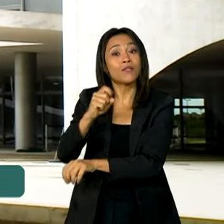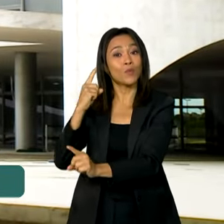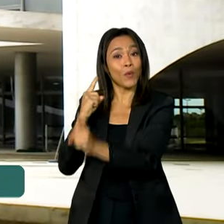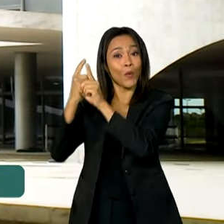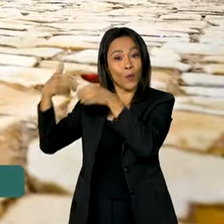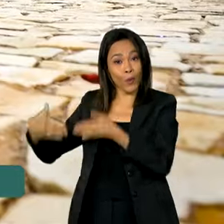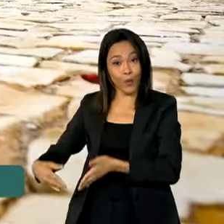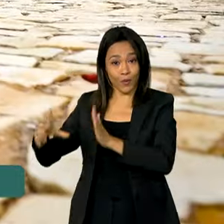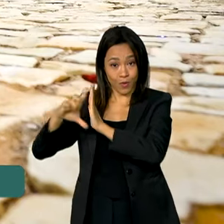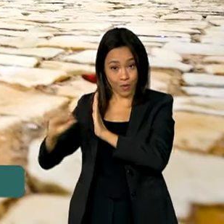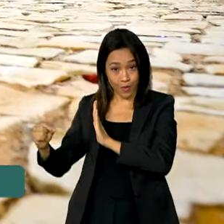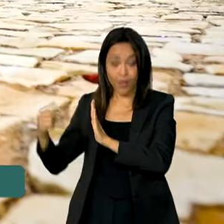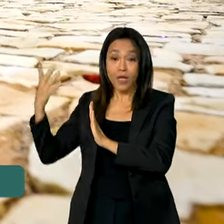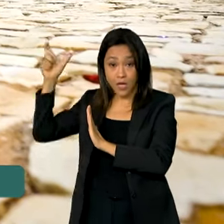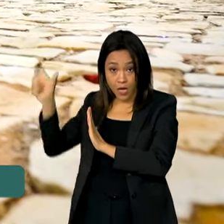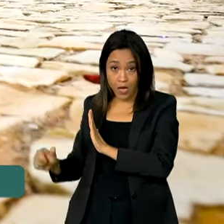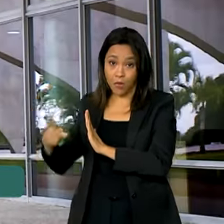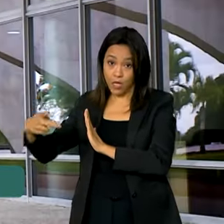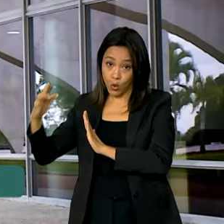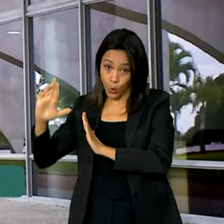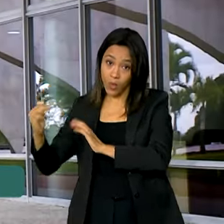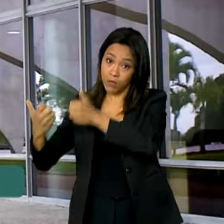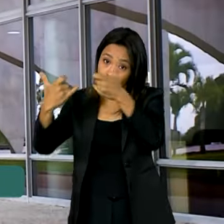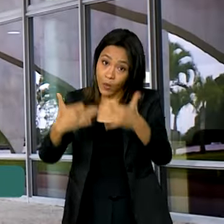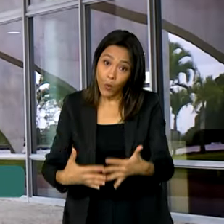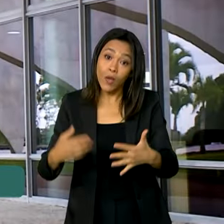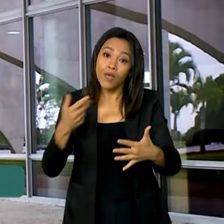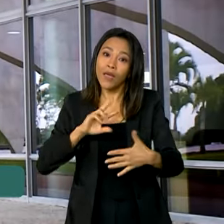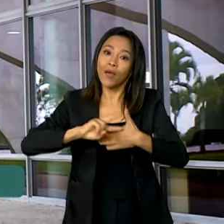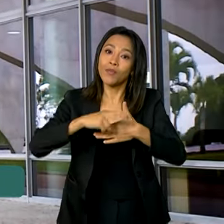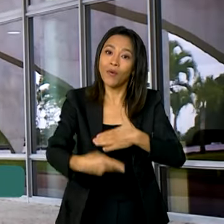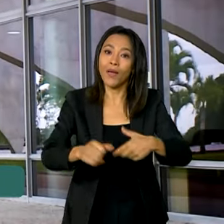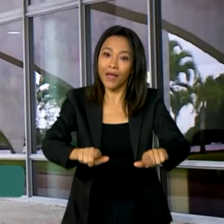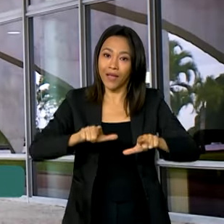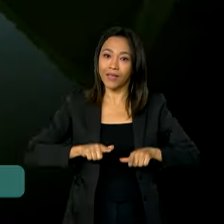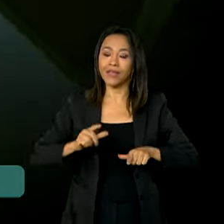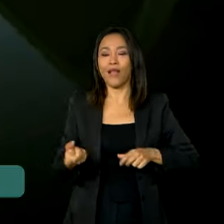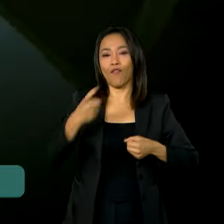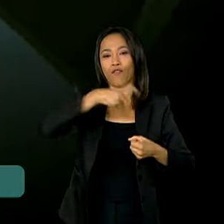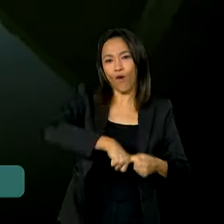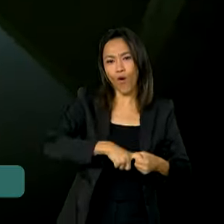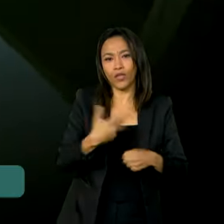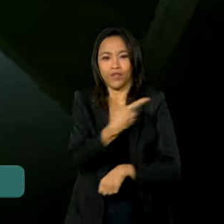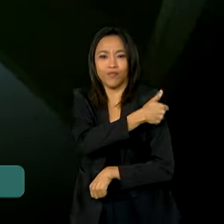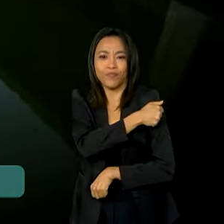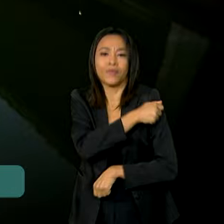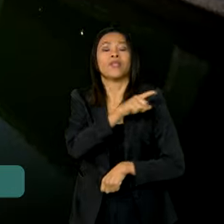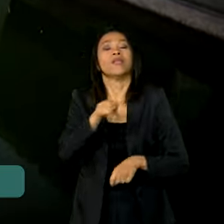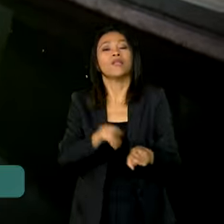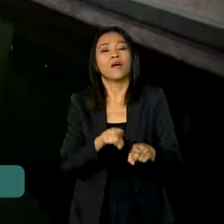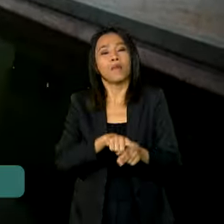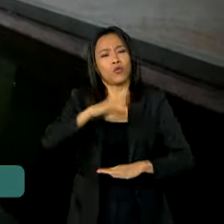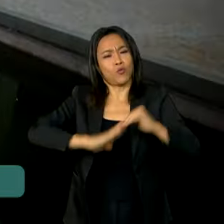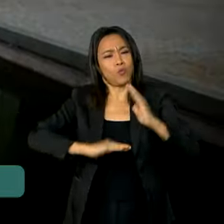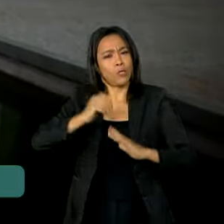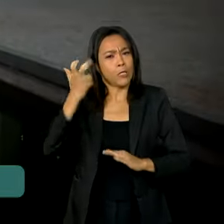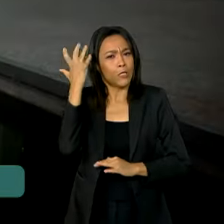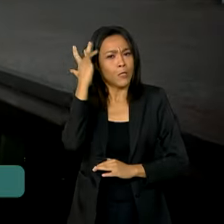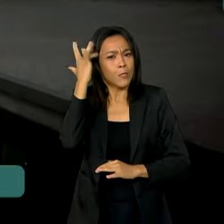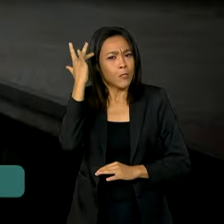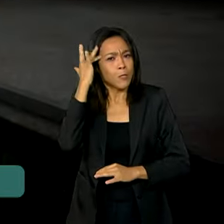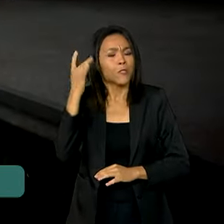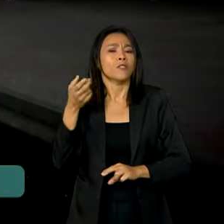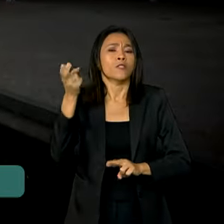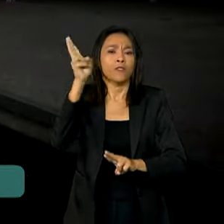do Planalto. Lula destacou que o diploma é resultado da força da retomada e da competência do sistema de